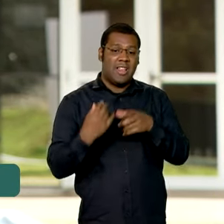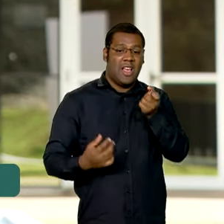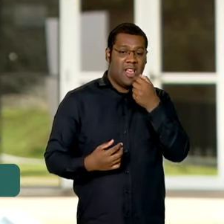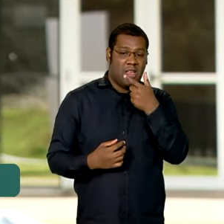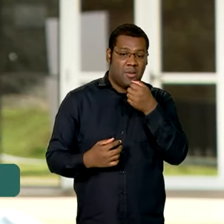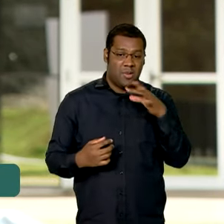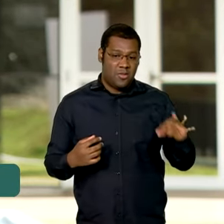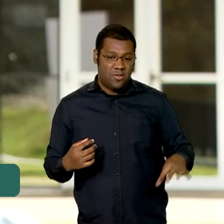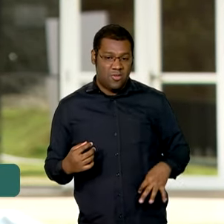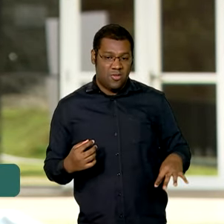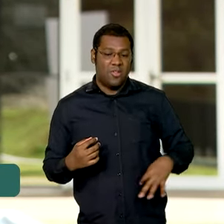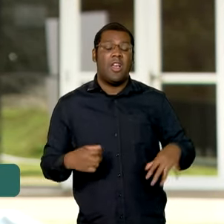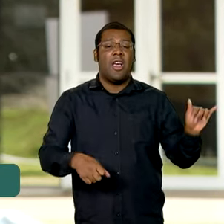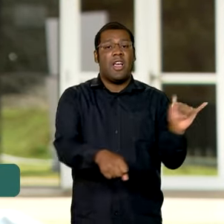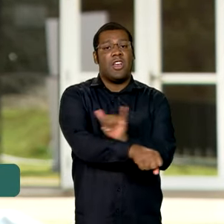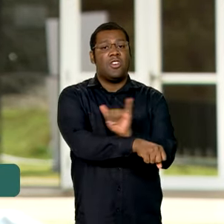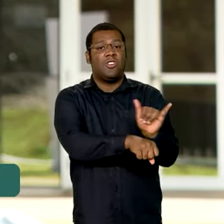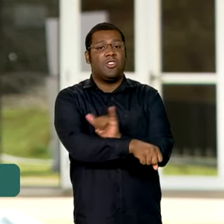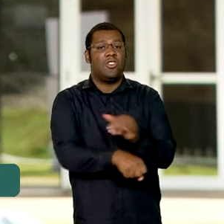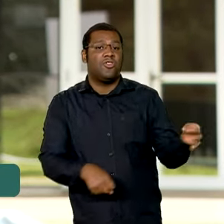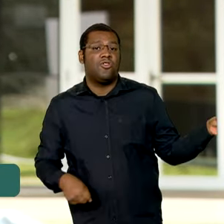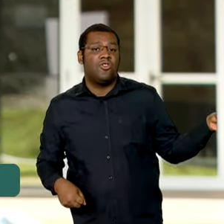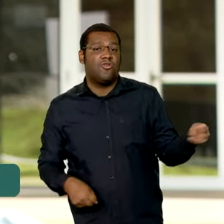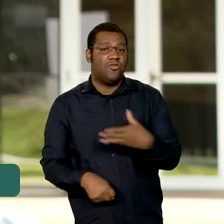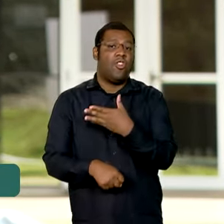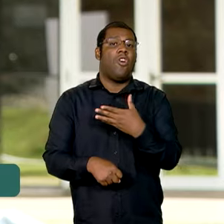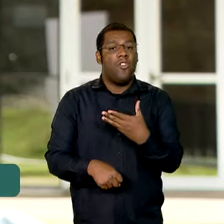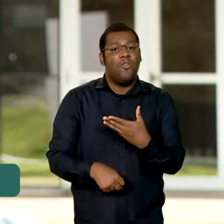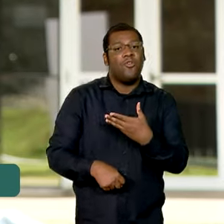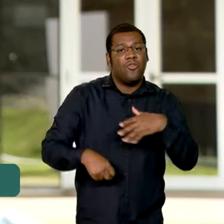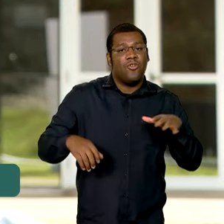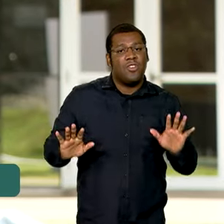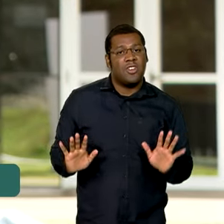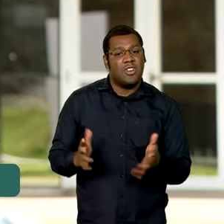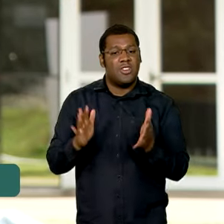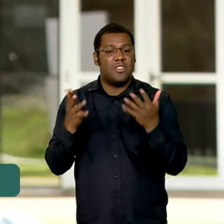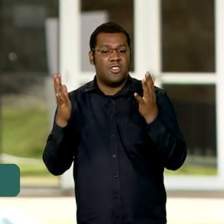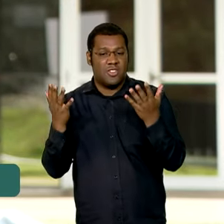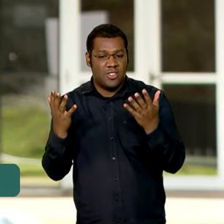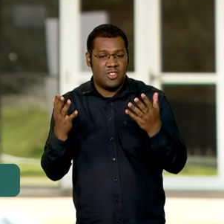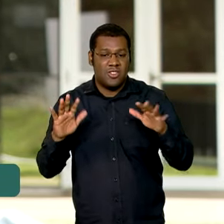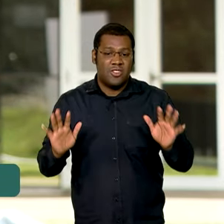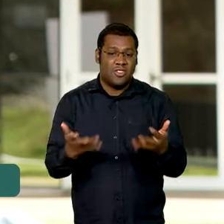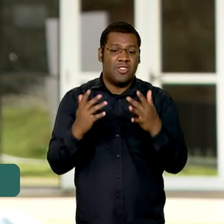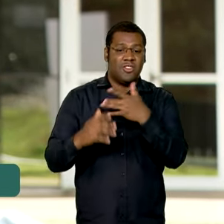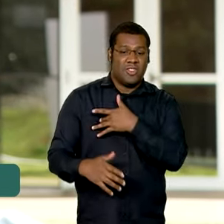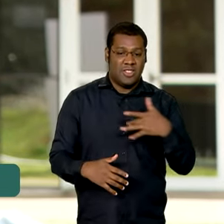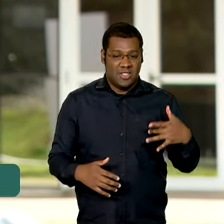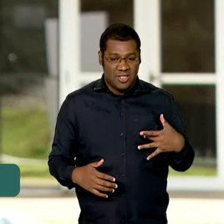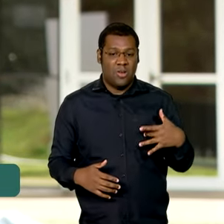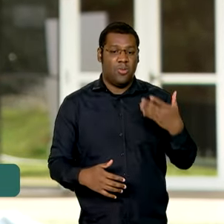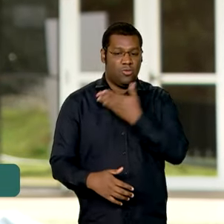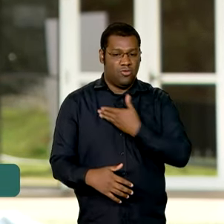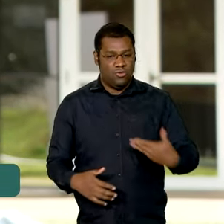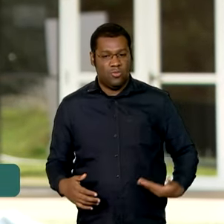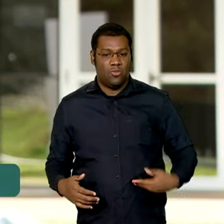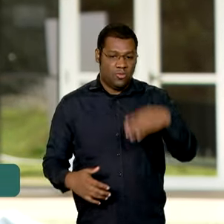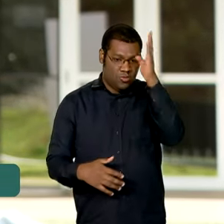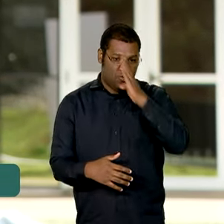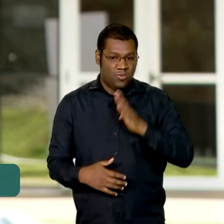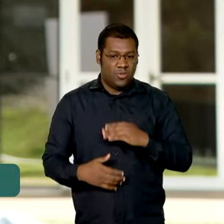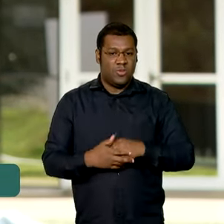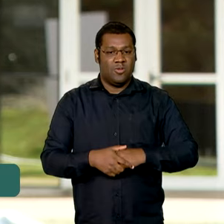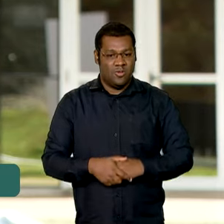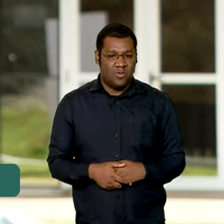nova estratégia para orientar a produção e a inovação nacional em saúde, para atender ao sistema